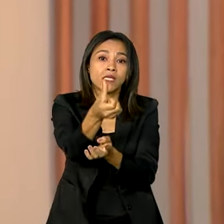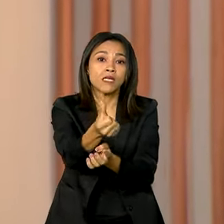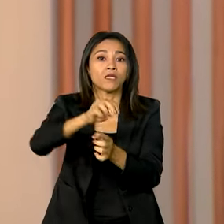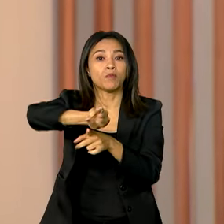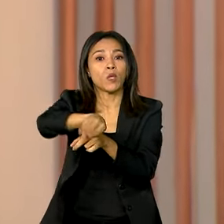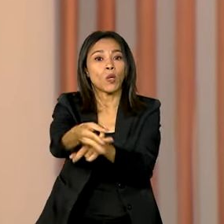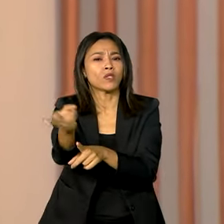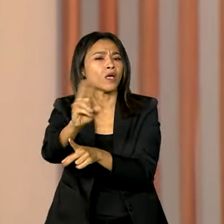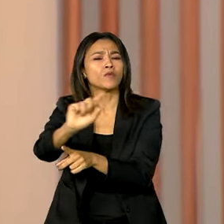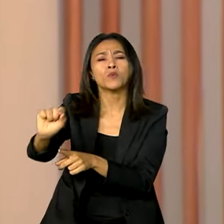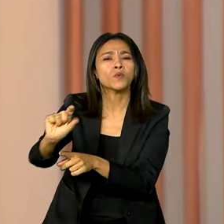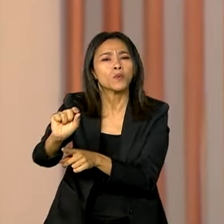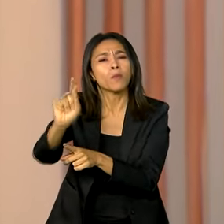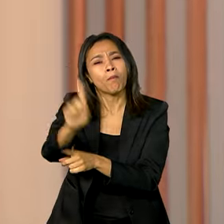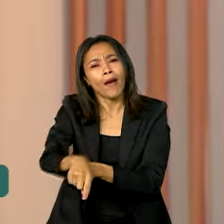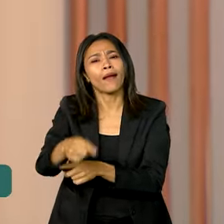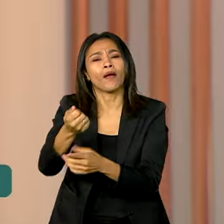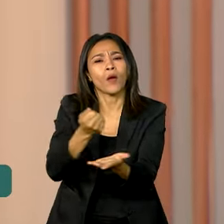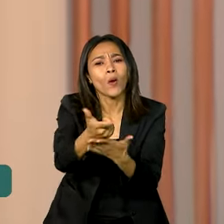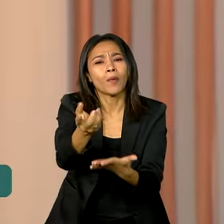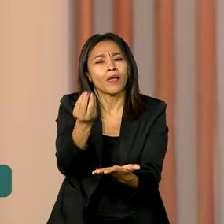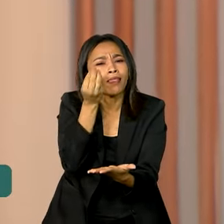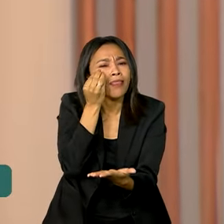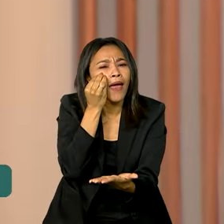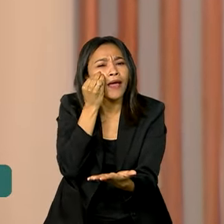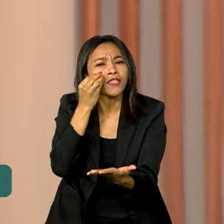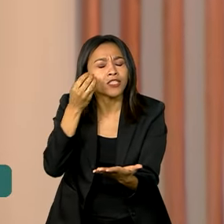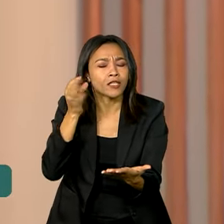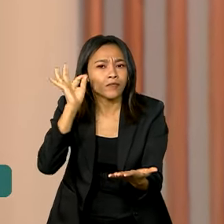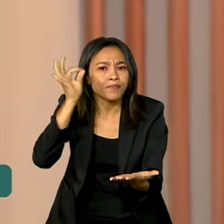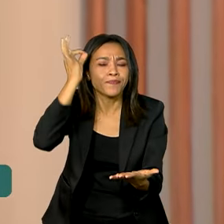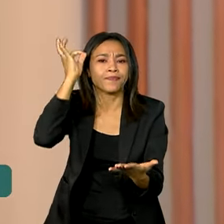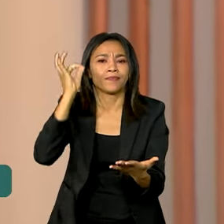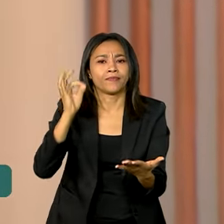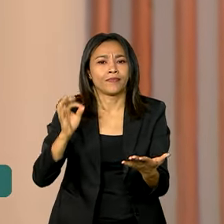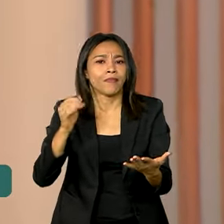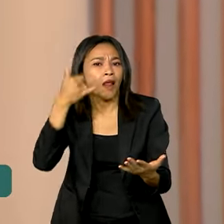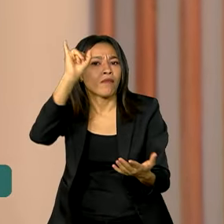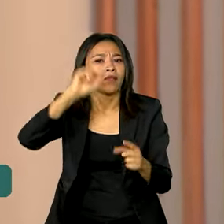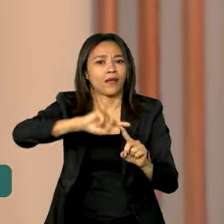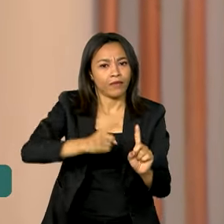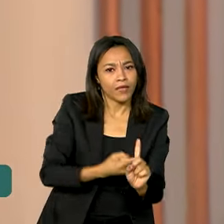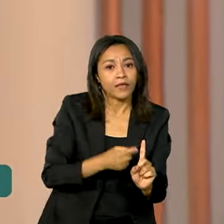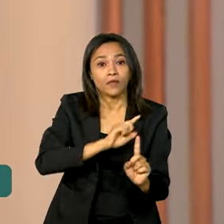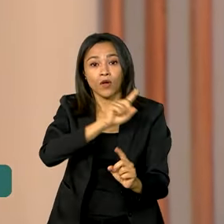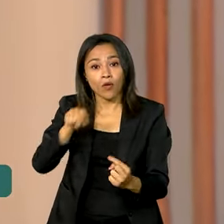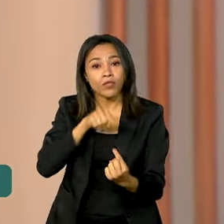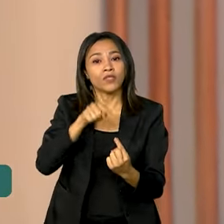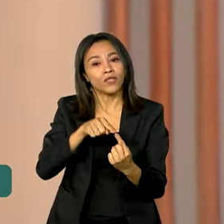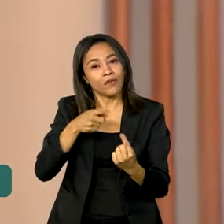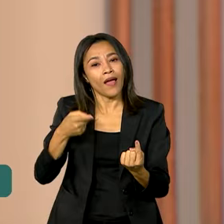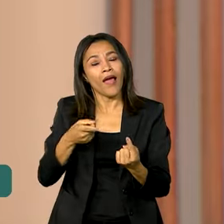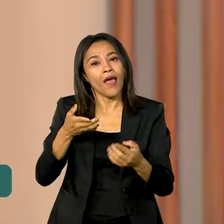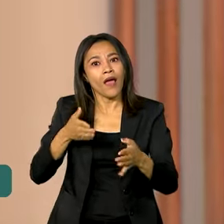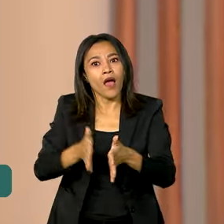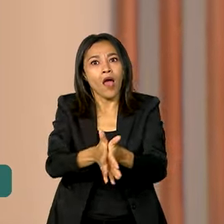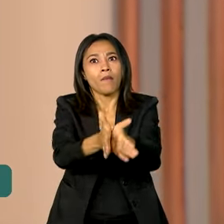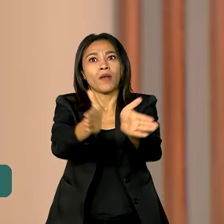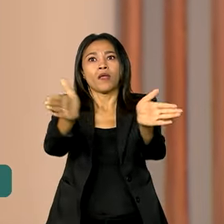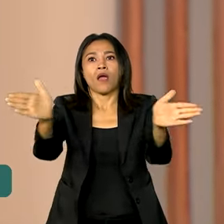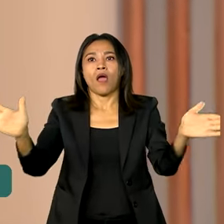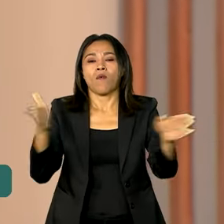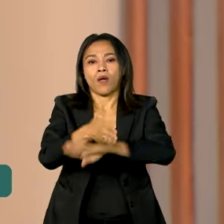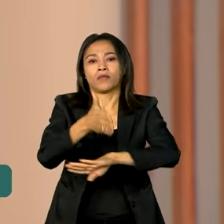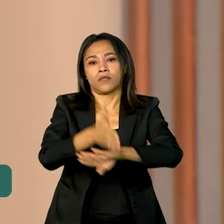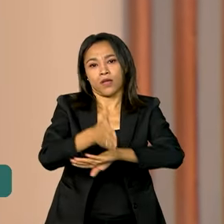reais para a aquisição de testes rápidos de gravidez. O objetivo é ampliar o acesso aos testes pelo SUS, o